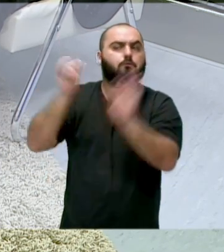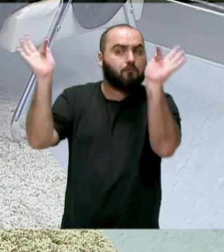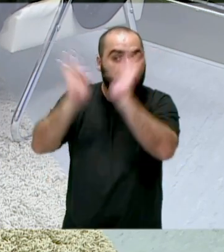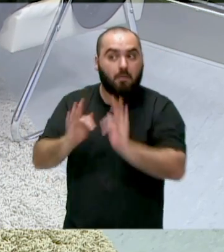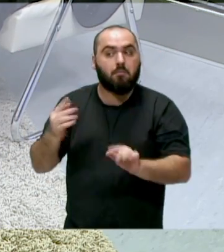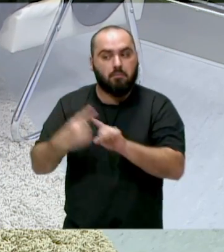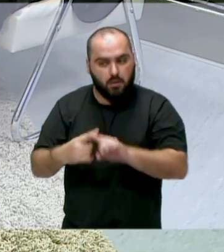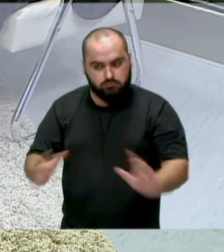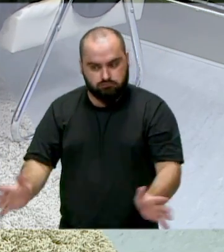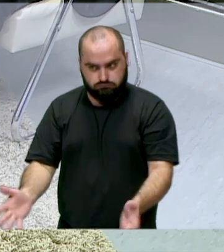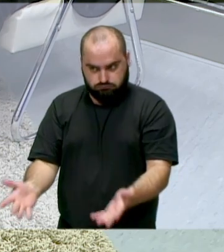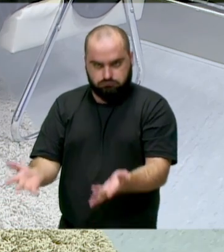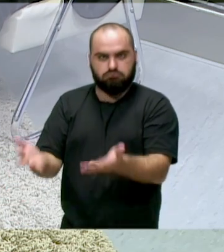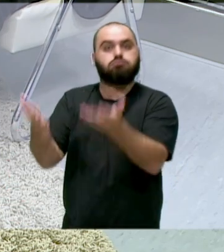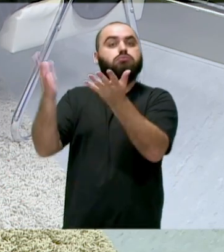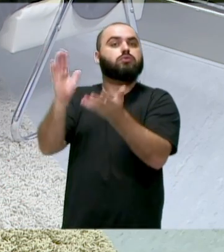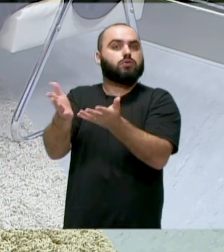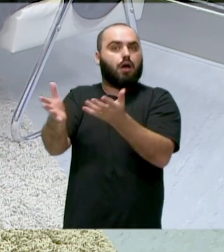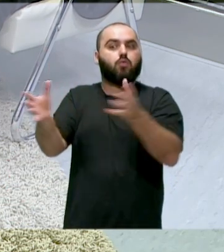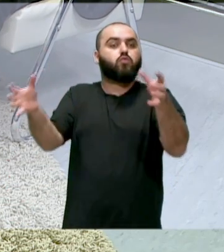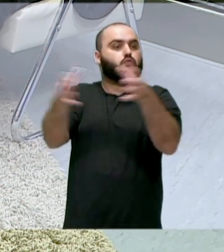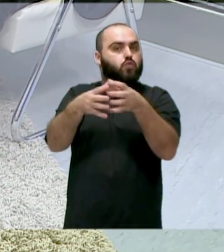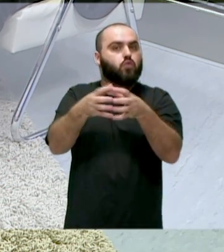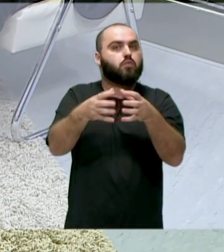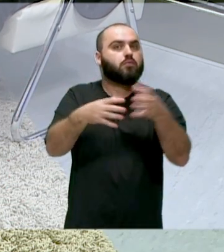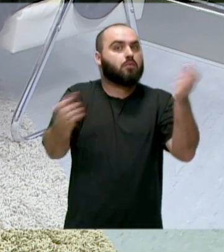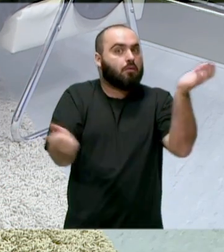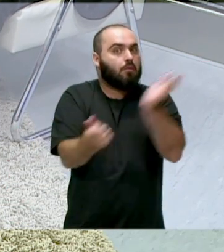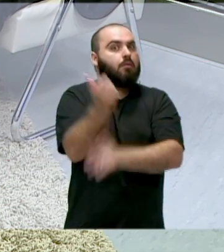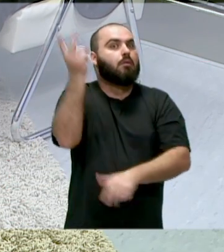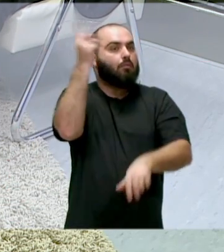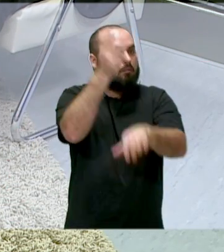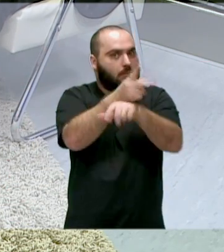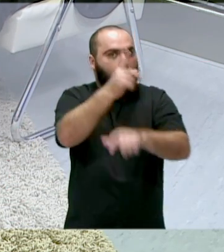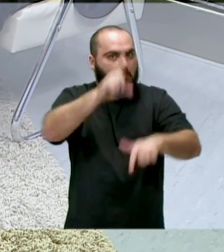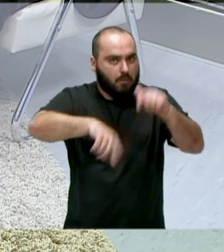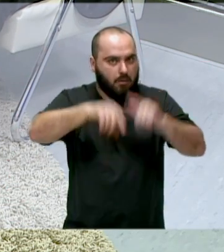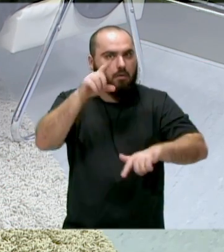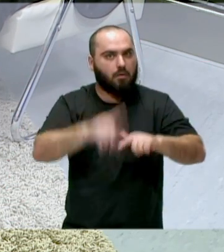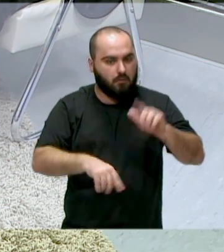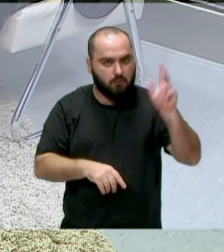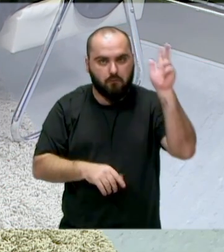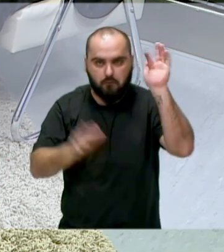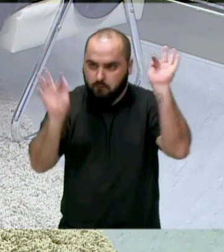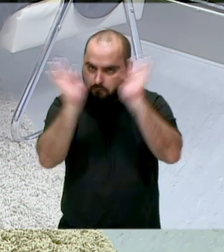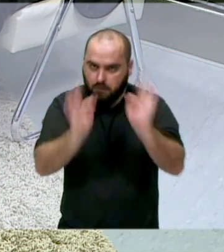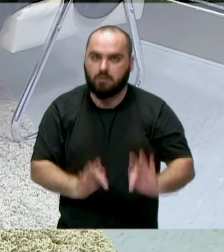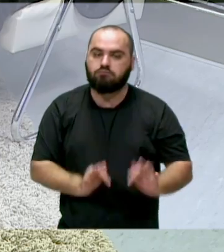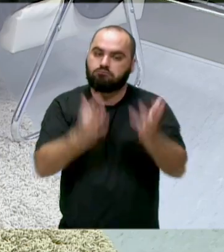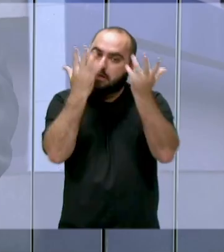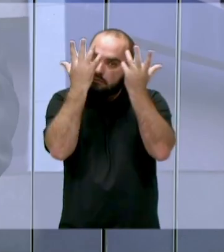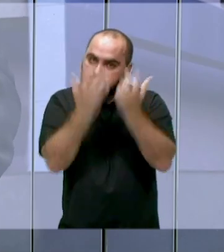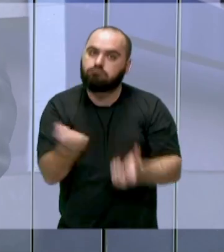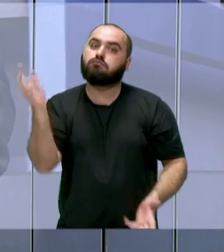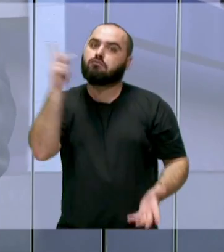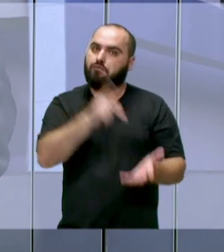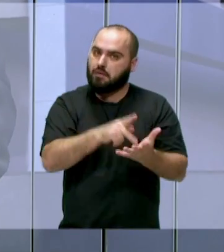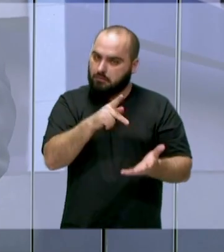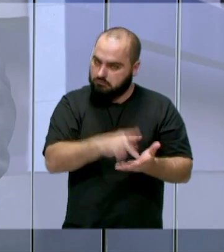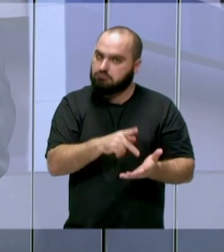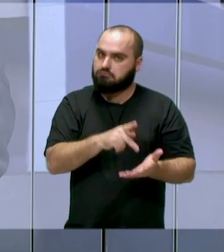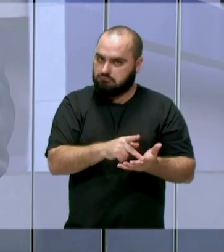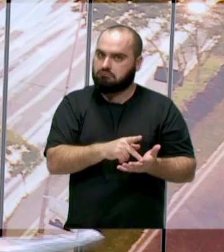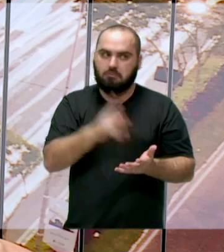engajados, tem turmas já mobilizando, fazendo material, eles estão bem felizes e aceitaram muito bem, e estão fazendo também,